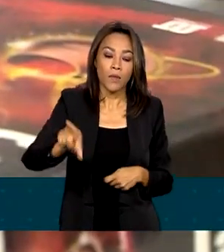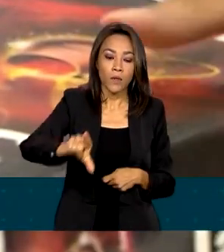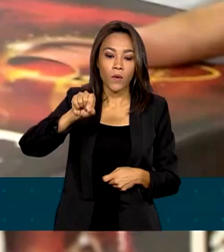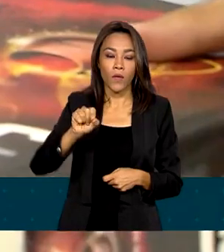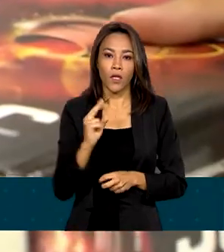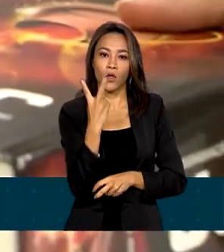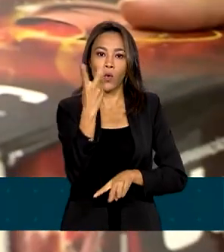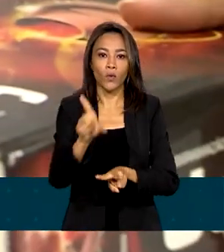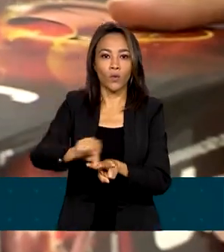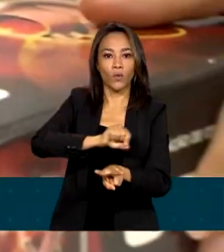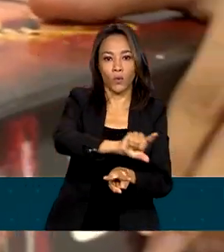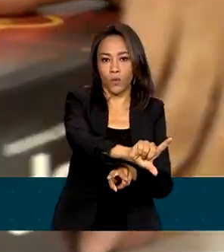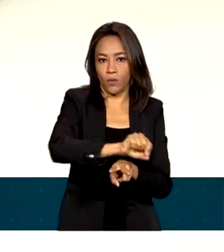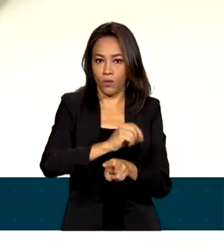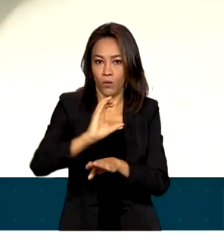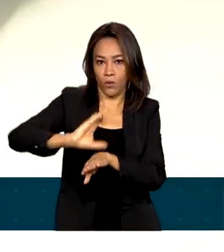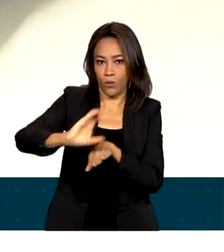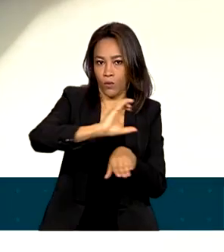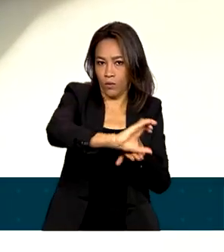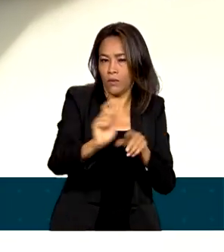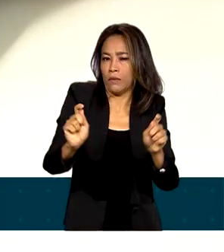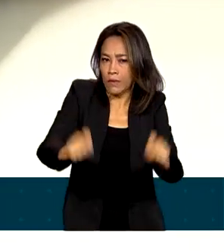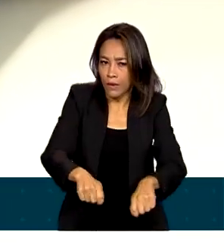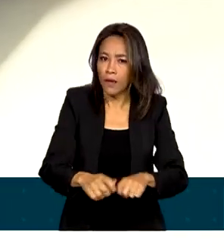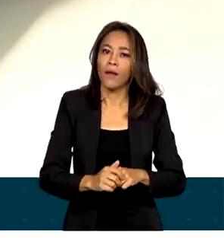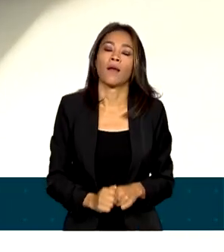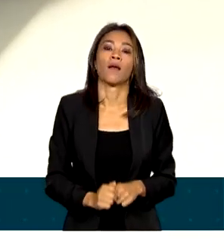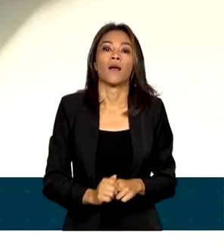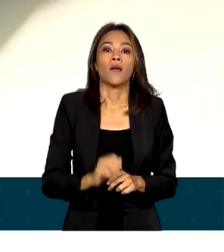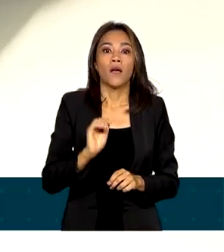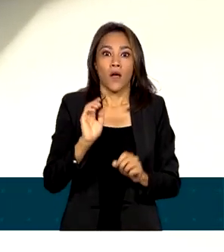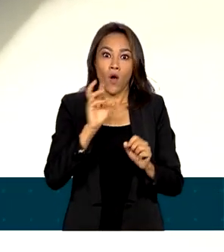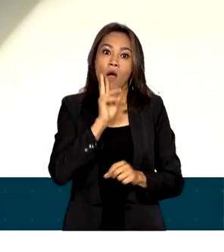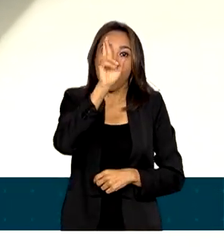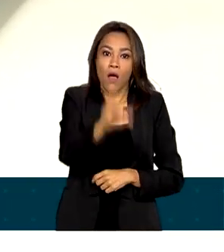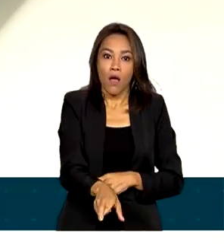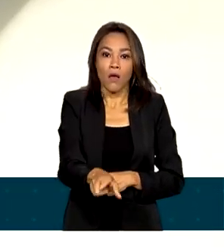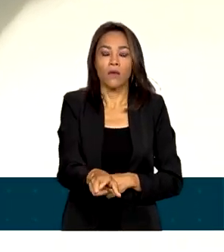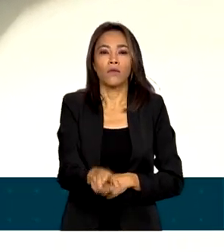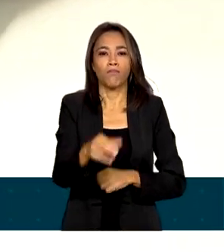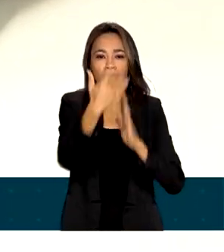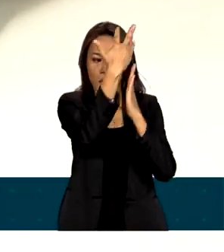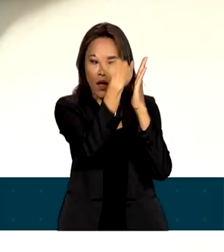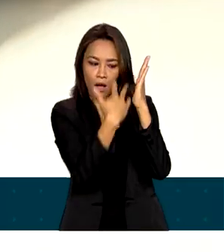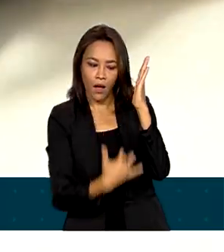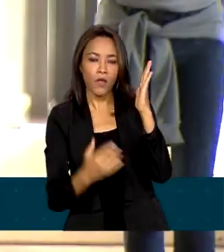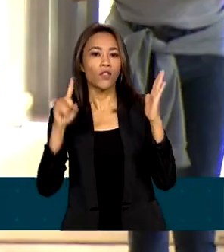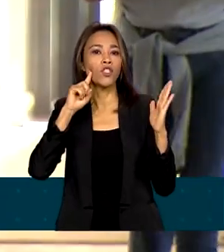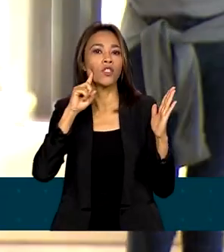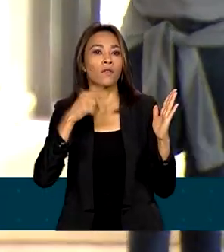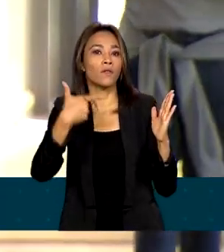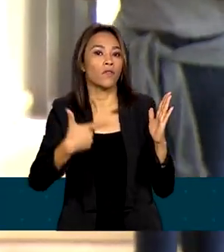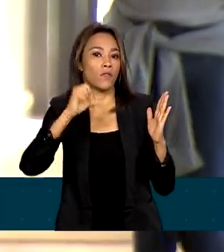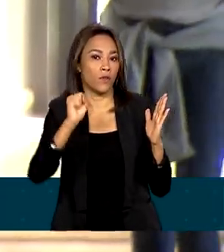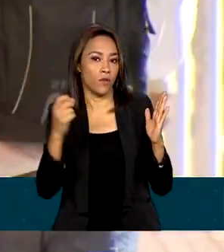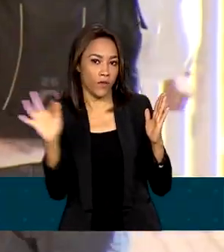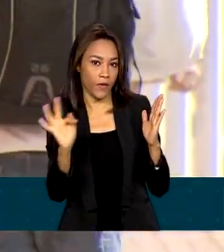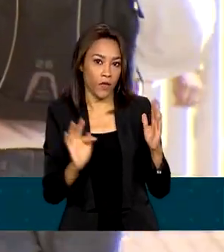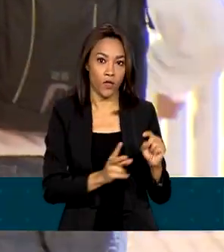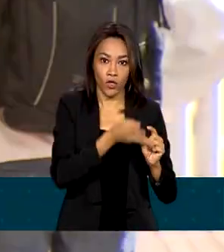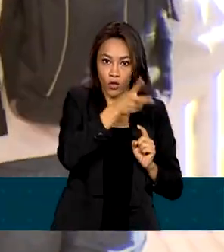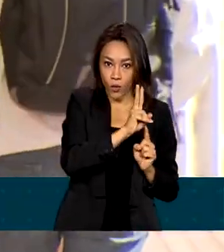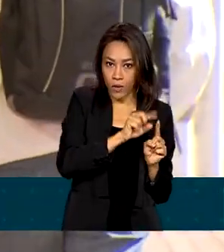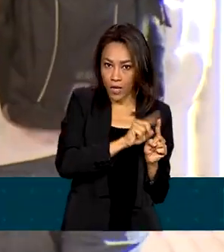duas opções de curso. O resultado da chamada regular está previsto para o dia 28 de fevereiro. De 2 a 8 de